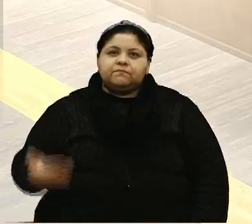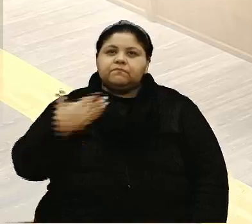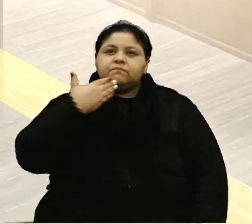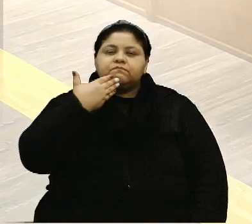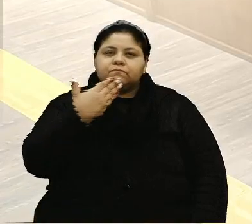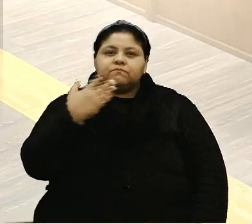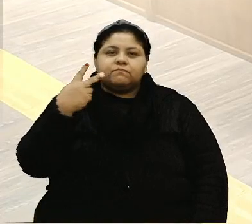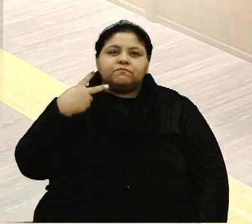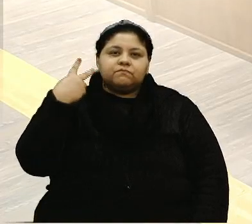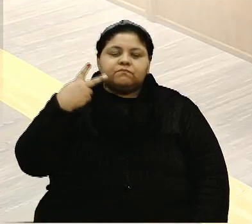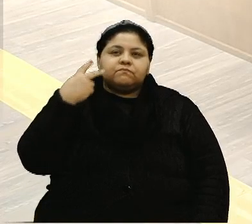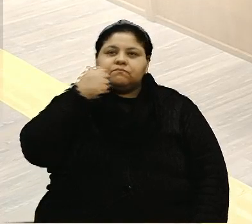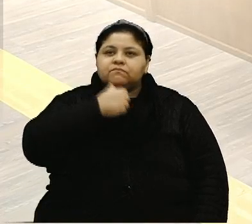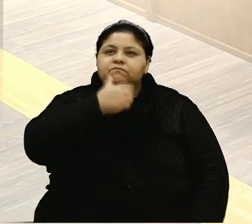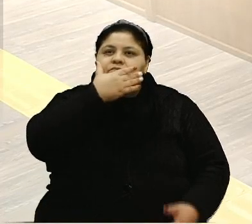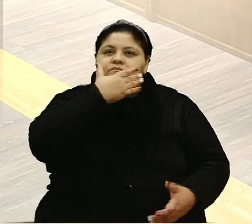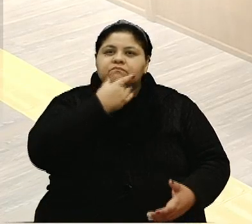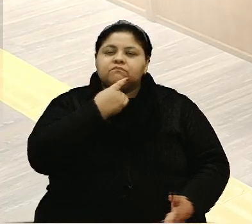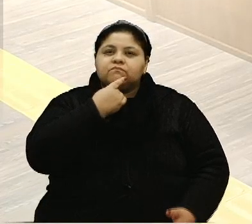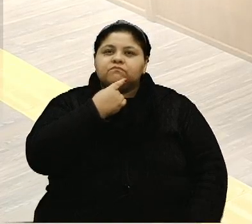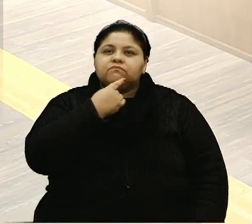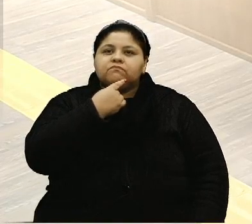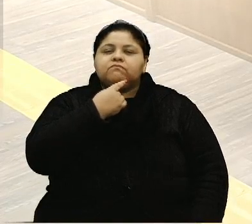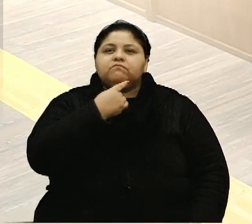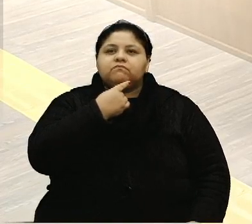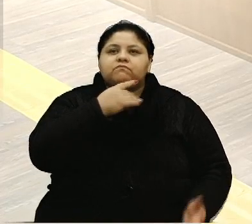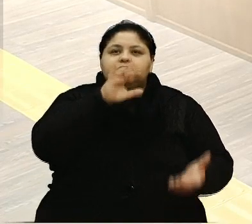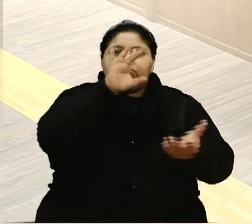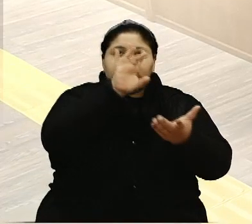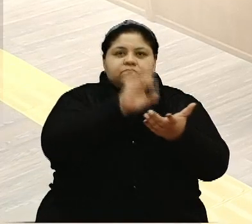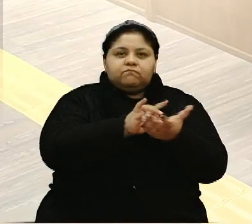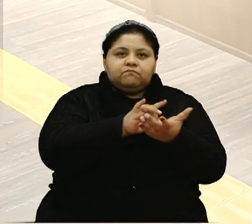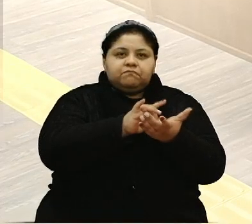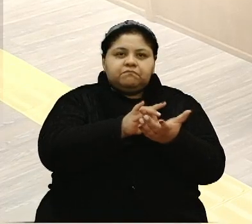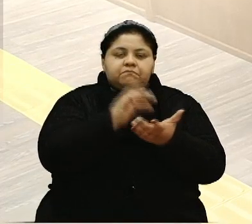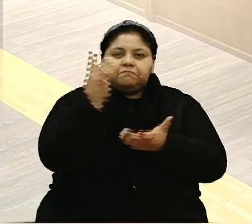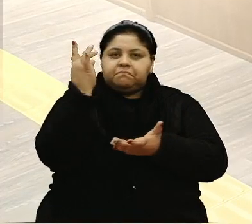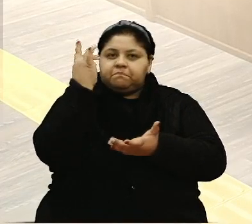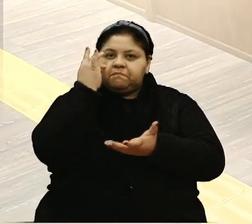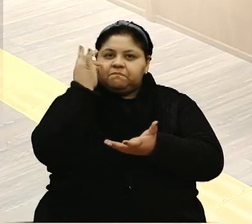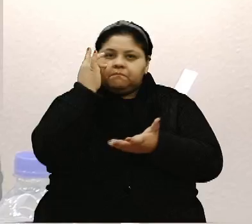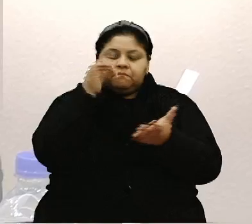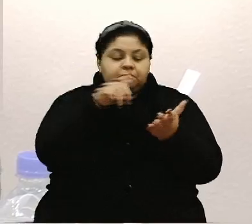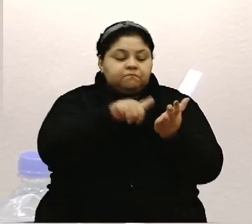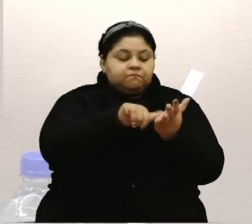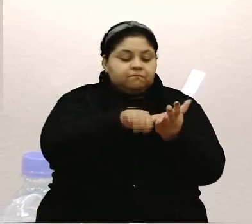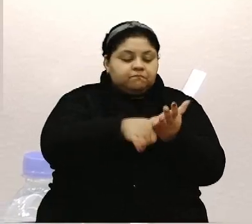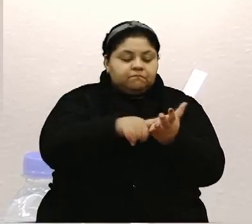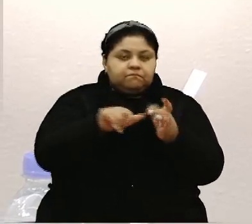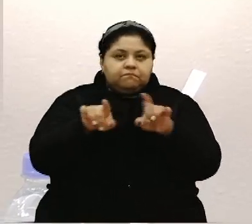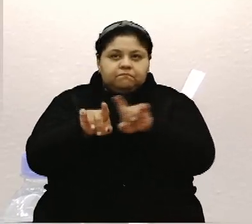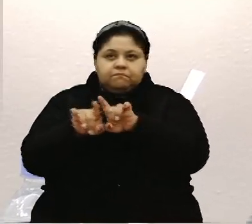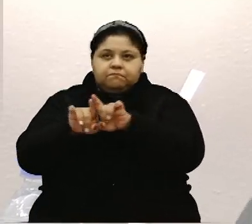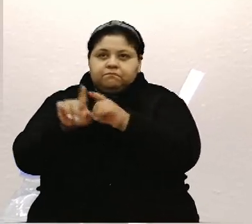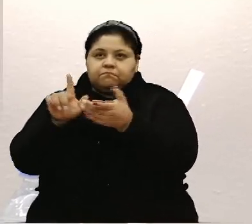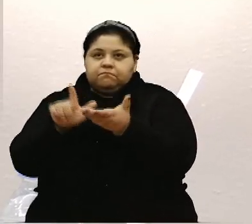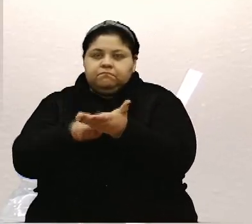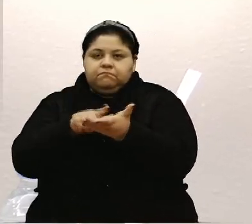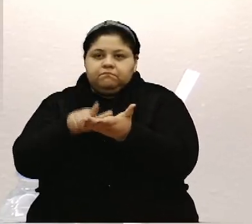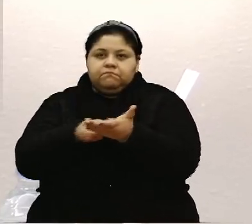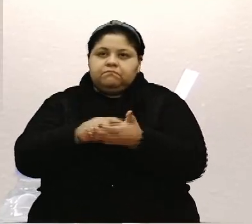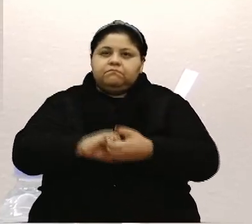As vereadoras e vereadores que procedam ao registro de presenças no terminal eletrônico e também no livro de